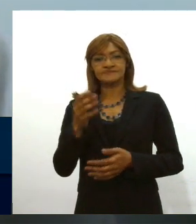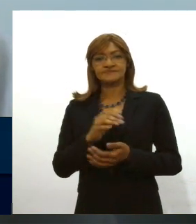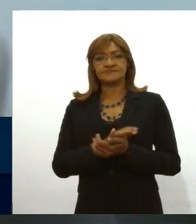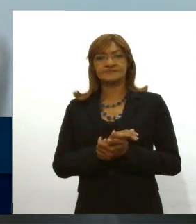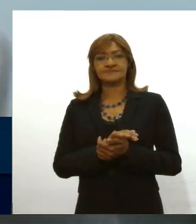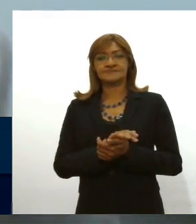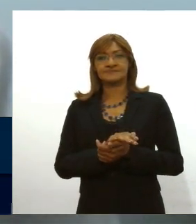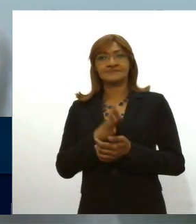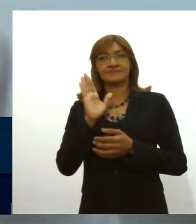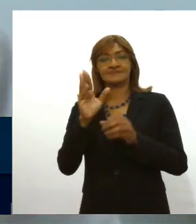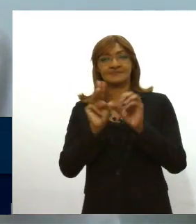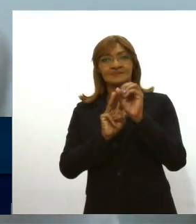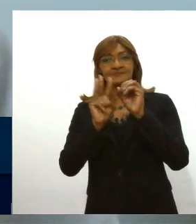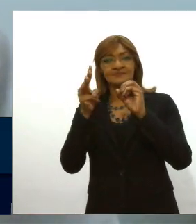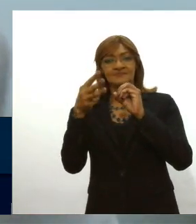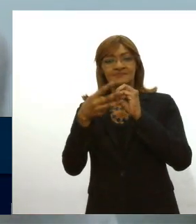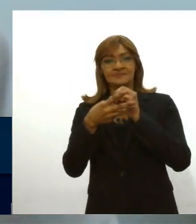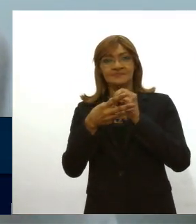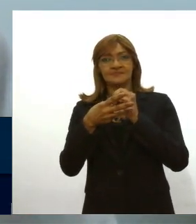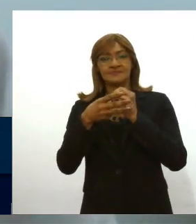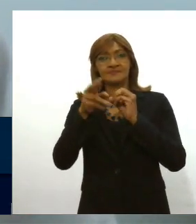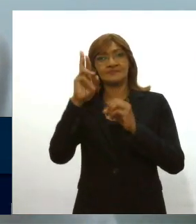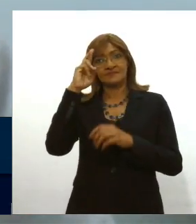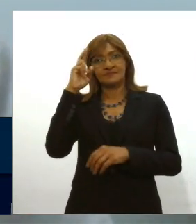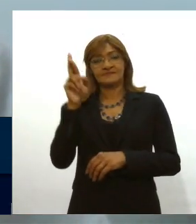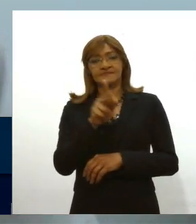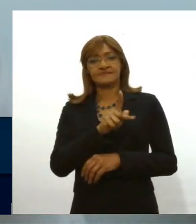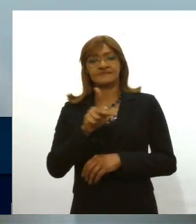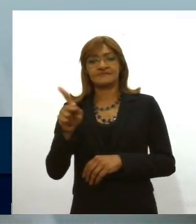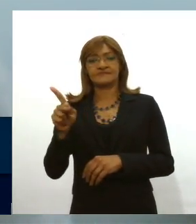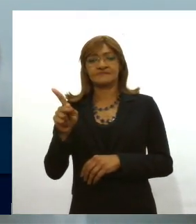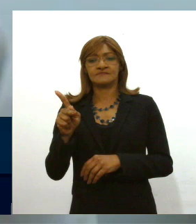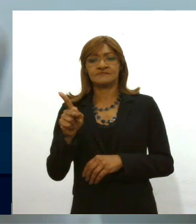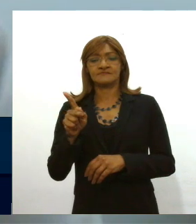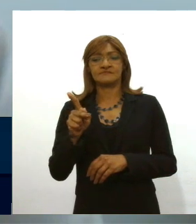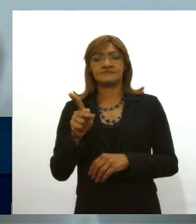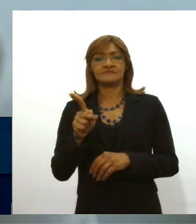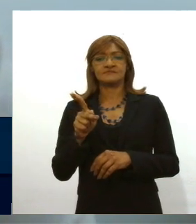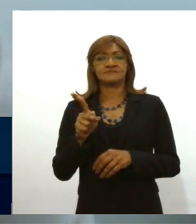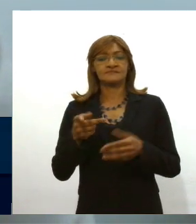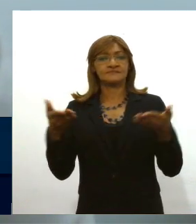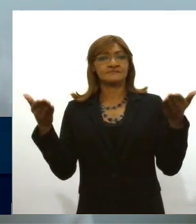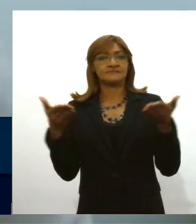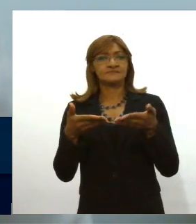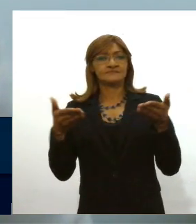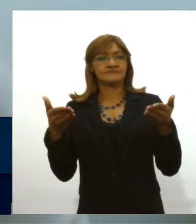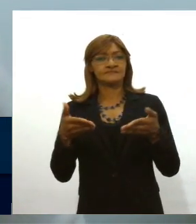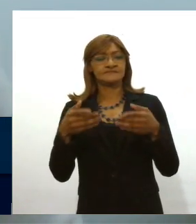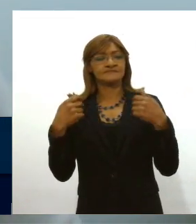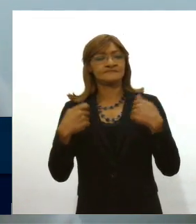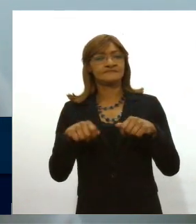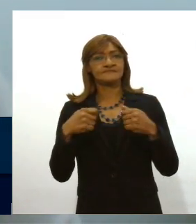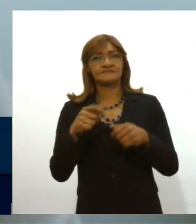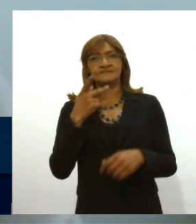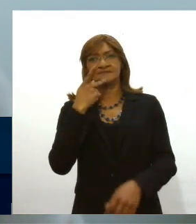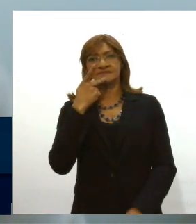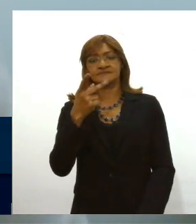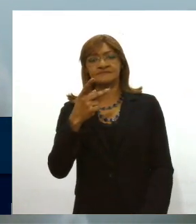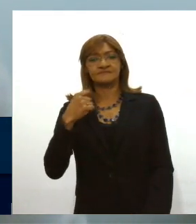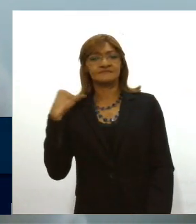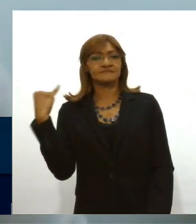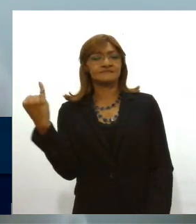Aleso Senhor presidente eu não poderia deixar de fazer um registro muito importante